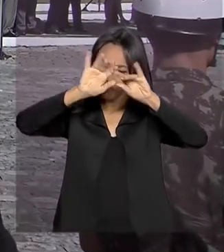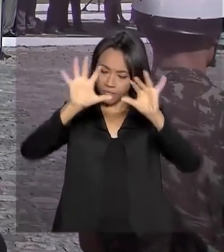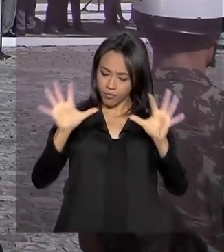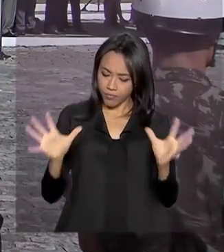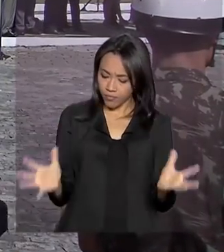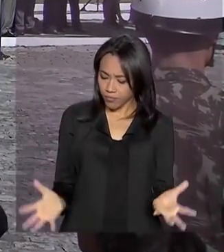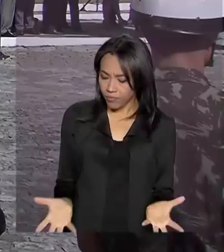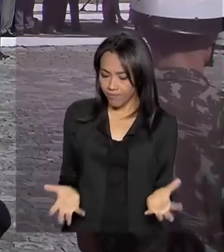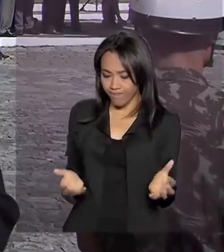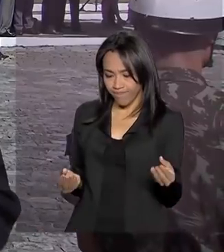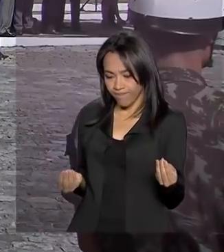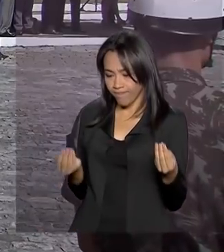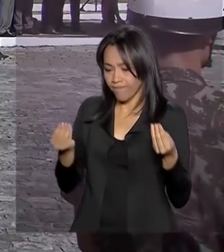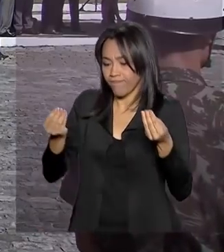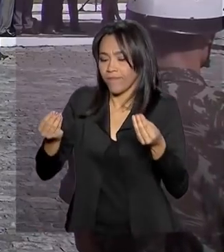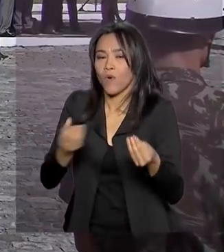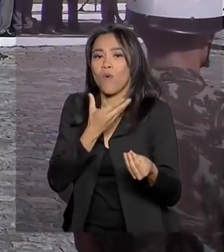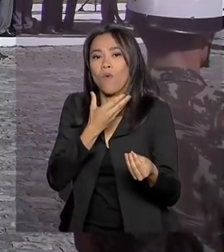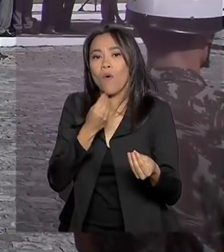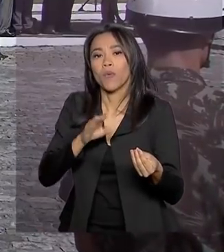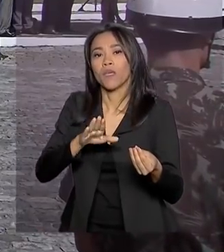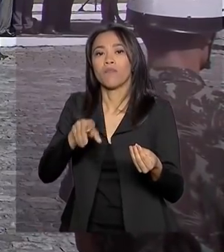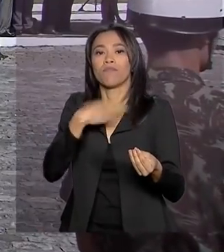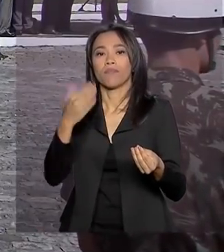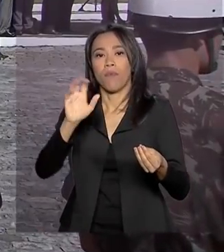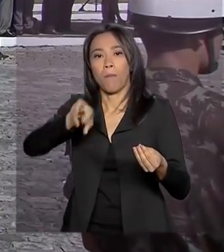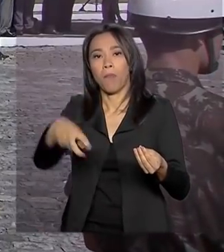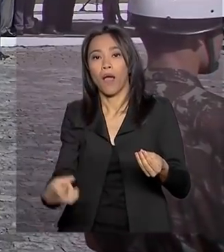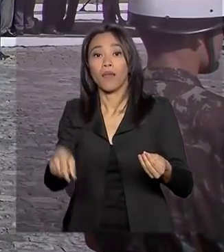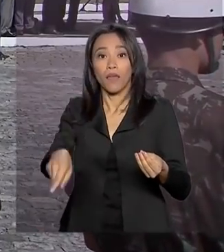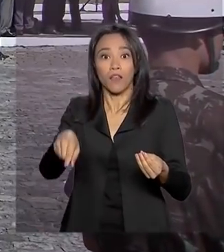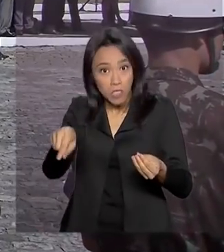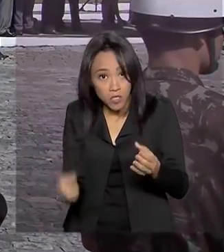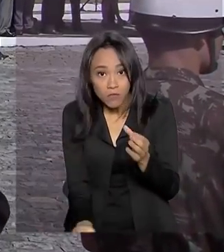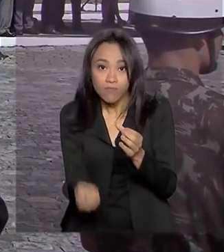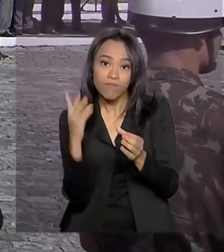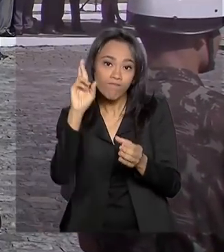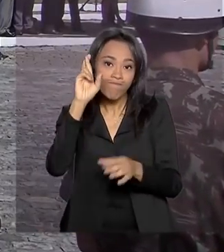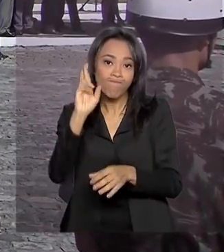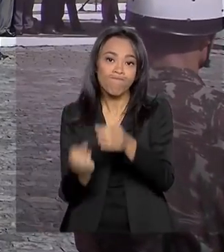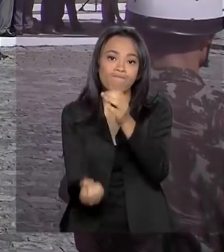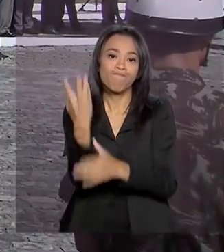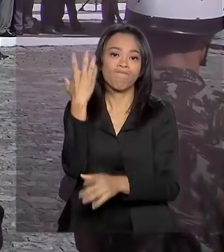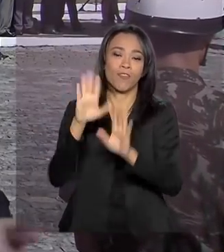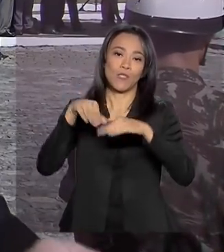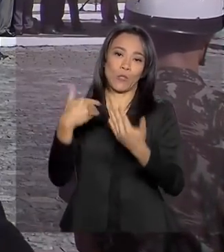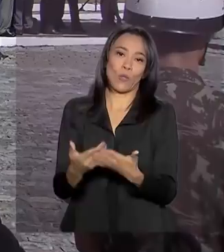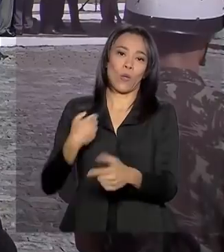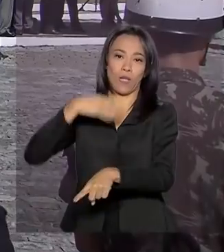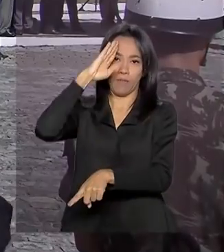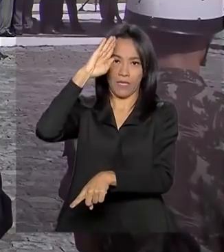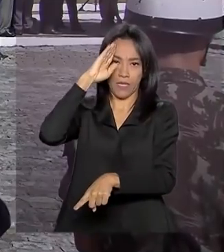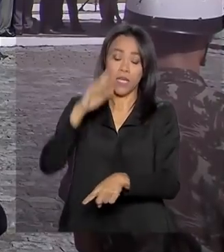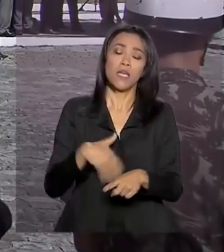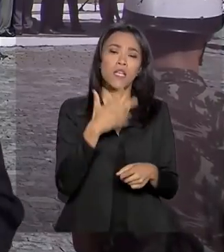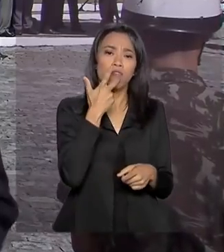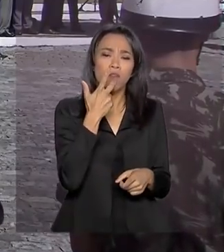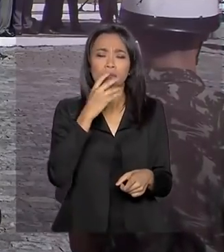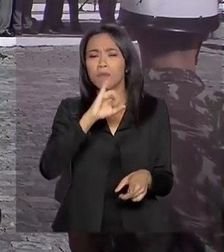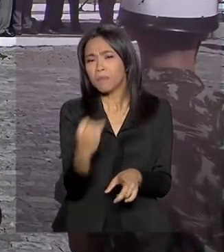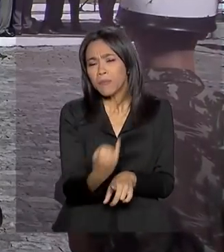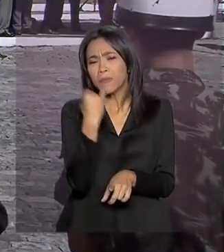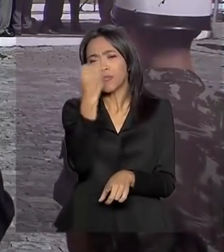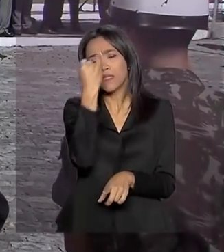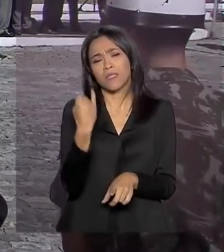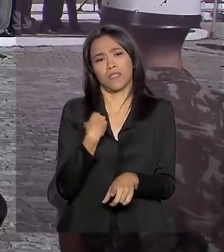que foi o fundador do Colégio aqui no Rio de Janeiro. Bolsonaro discursou e falou sobre a importância do ensino militar para a formação